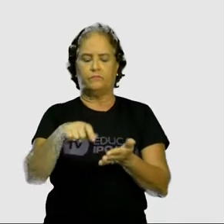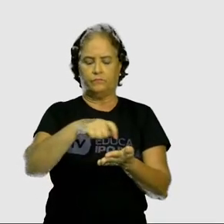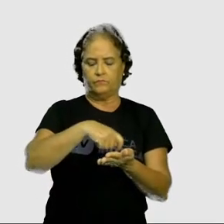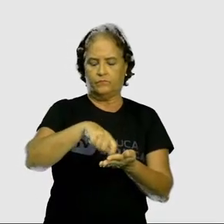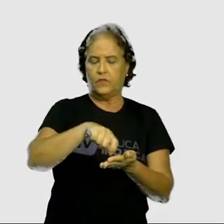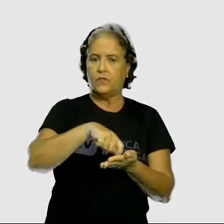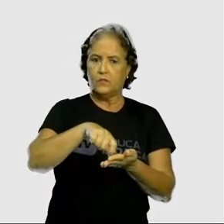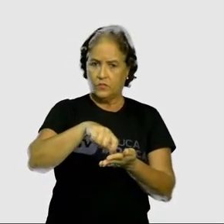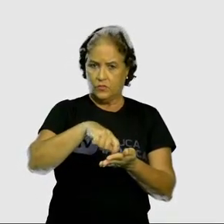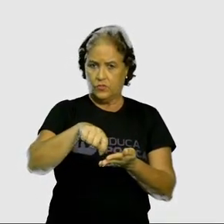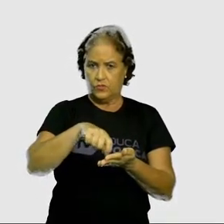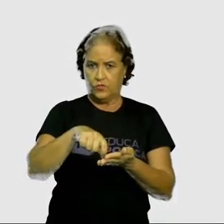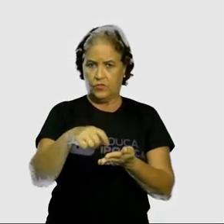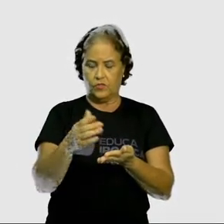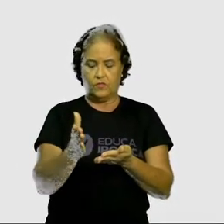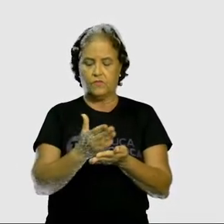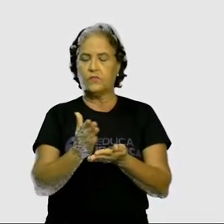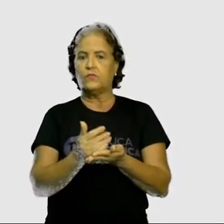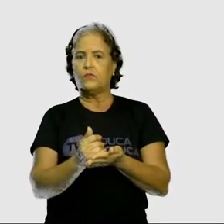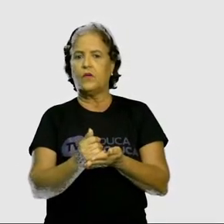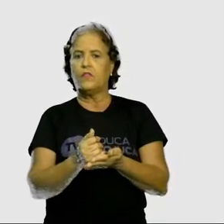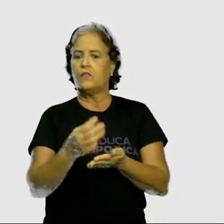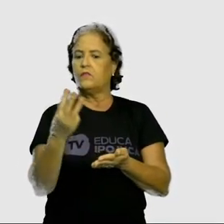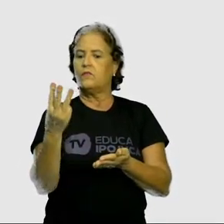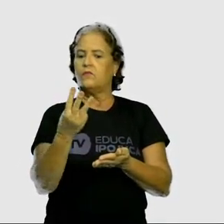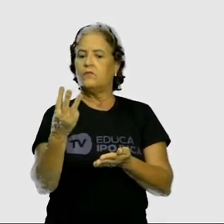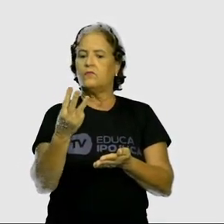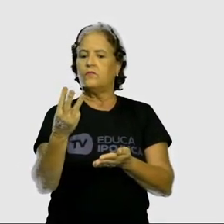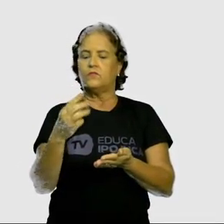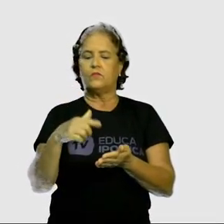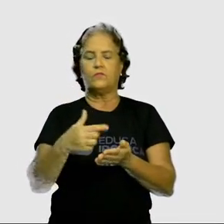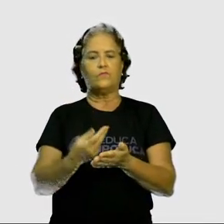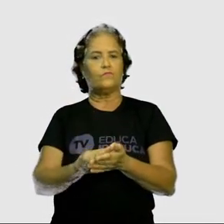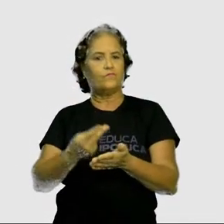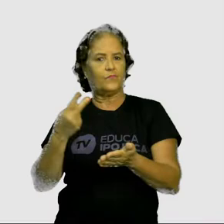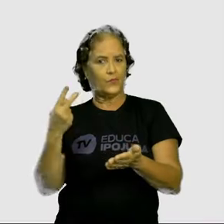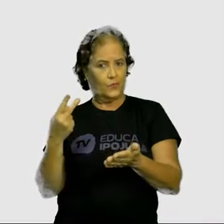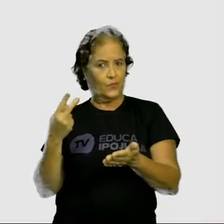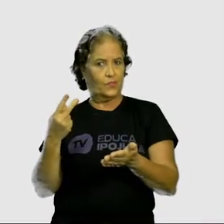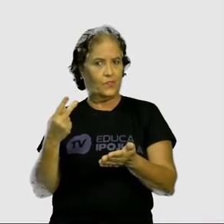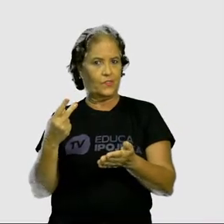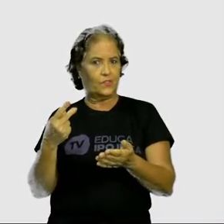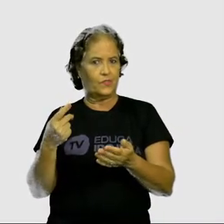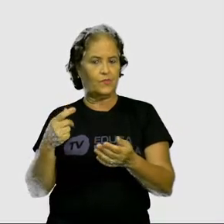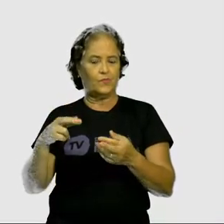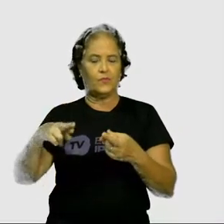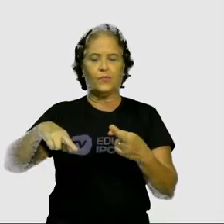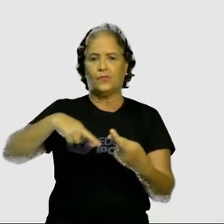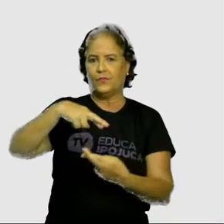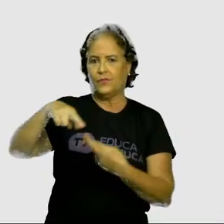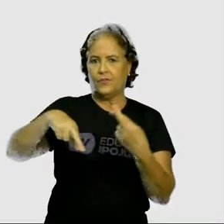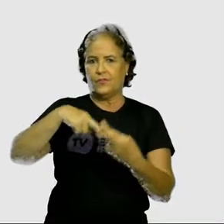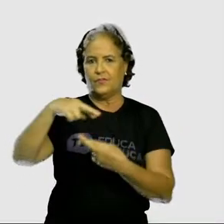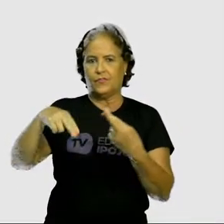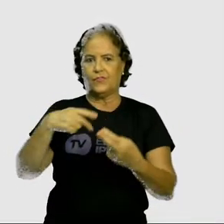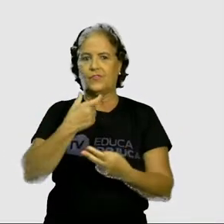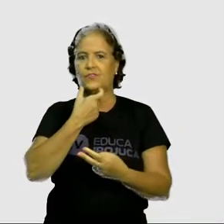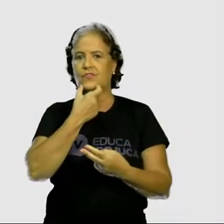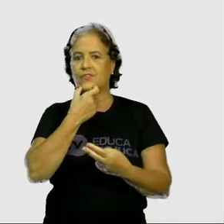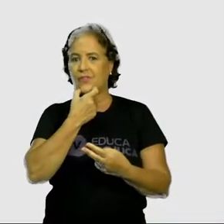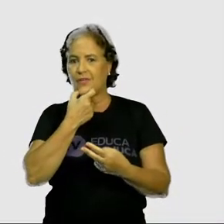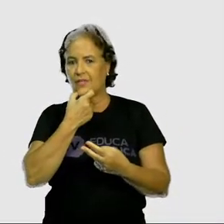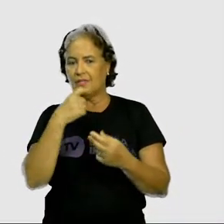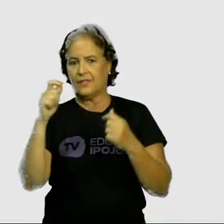em seu caderno três antecedentes da revolução industrial inglesa. Então, pessoal, nós vimos aqui que